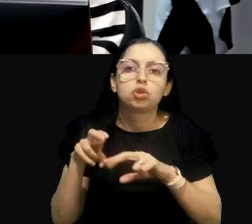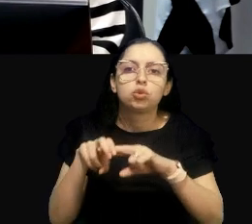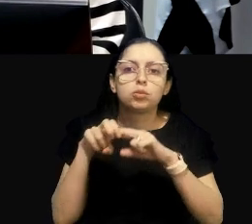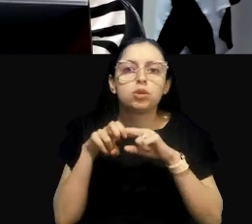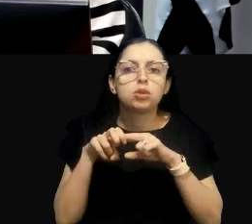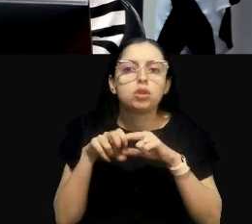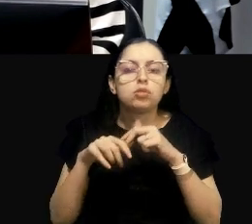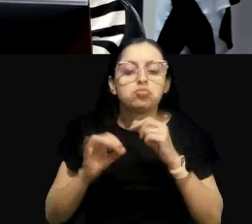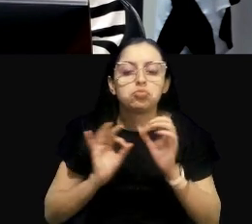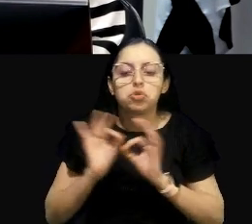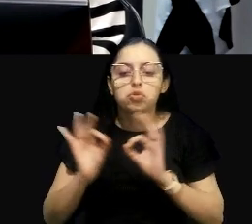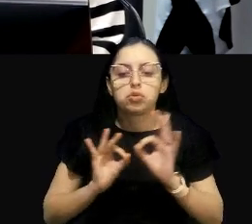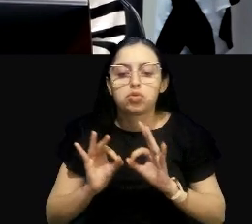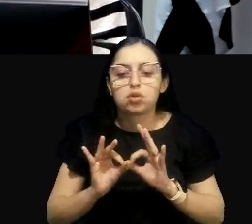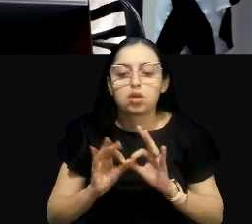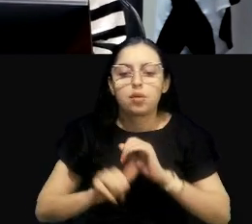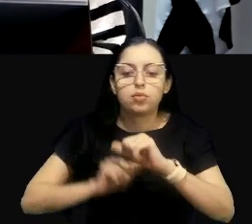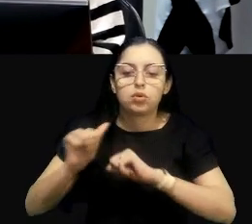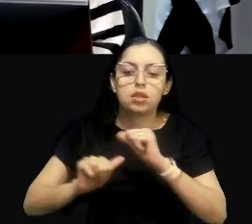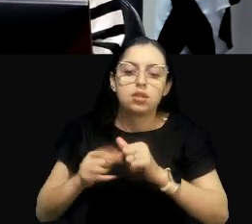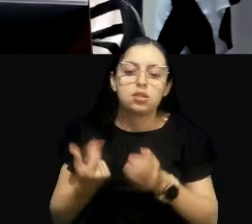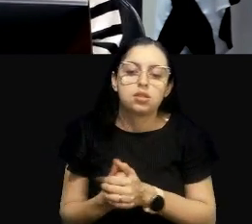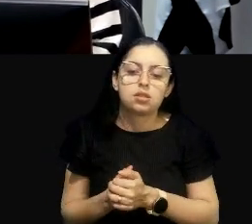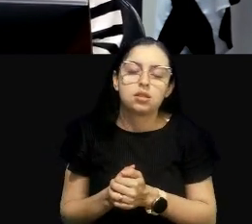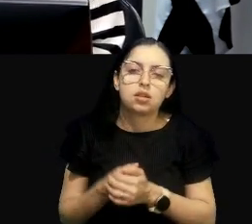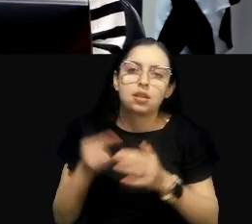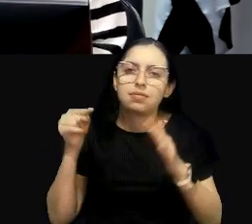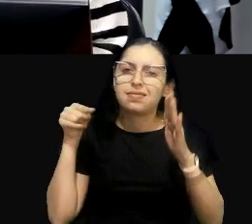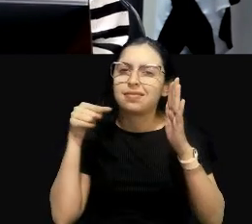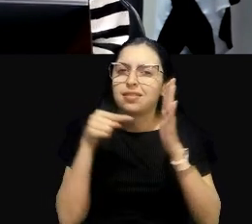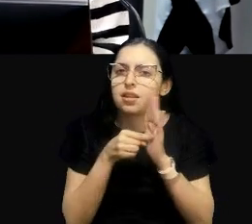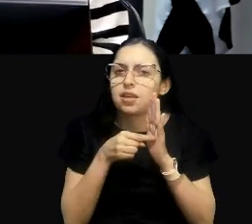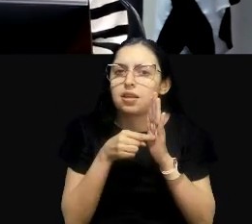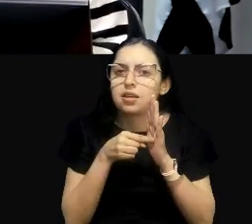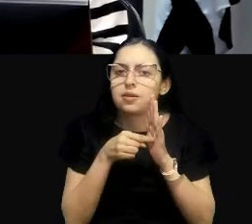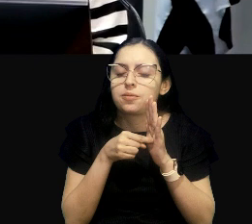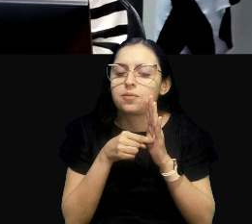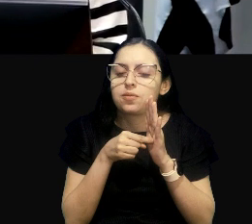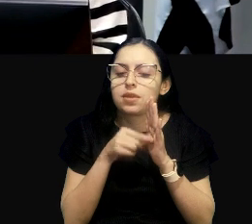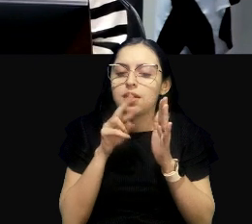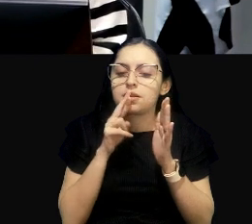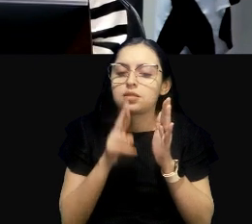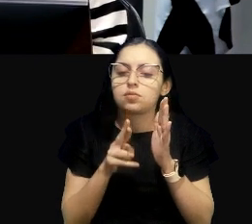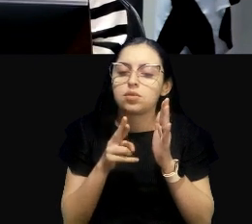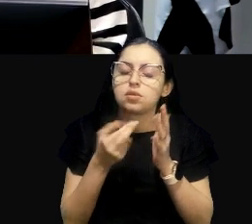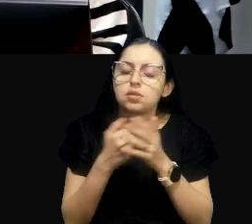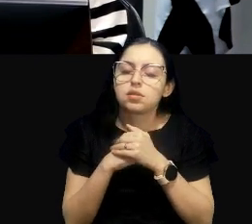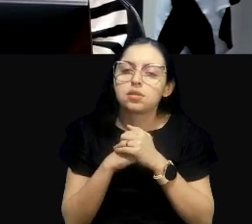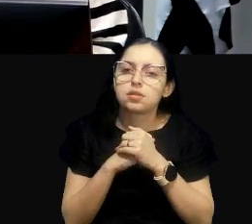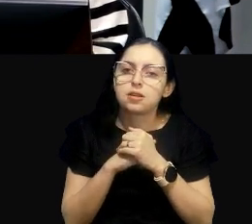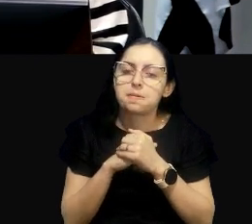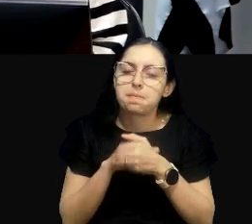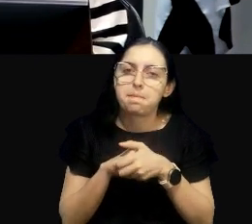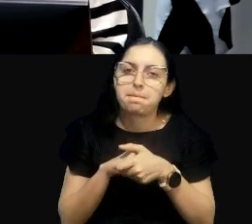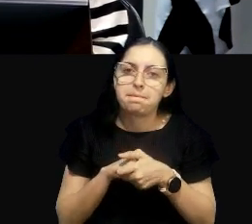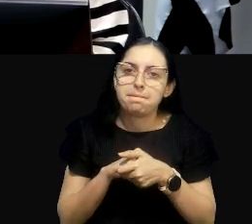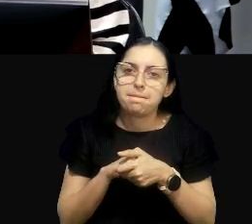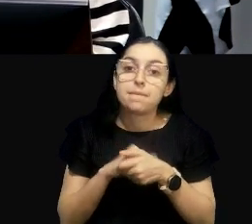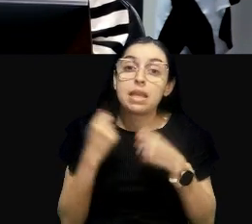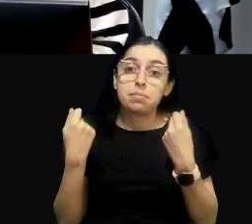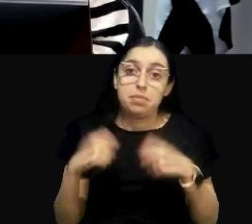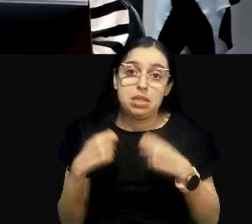medidas mitigadoras. Mas para você chegar às medidas mitigadoras, você